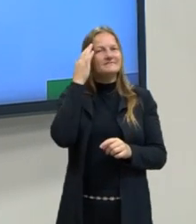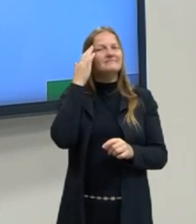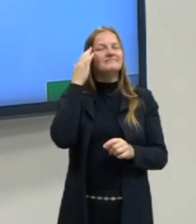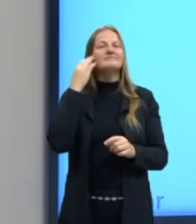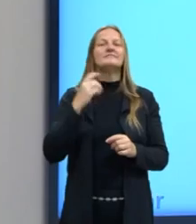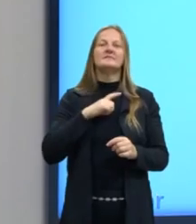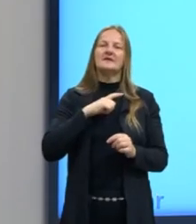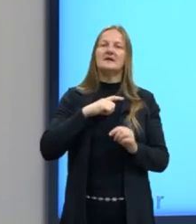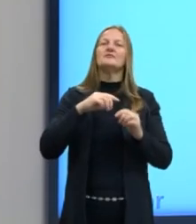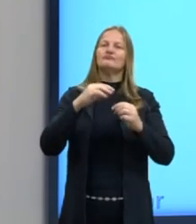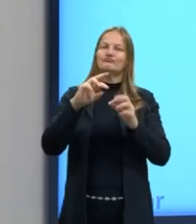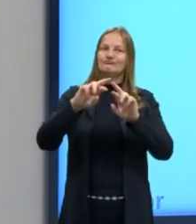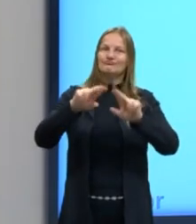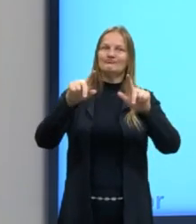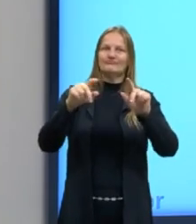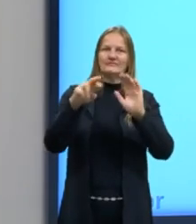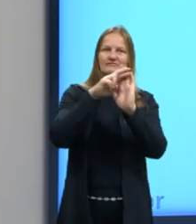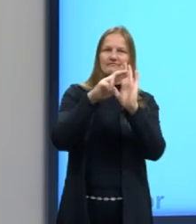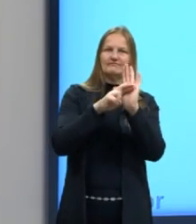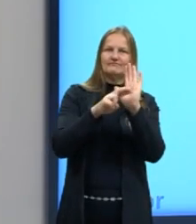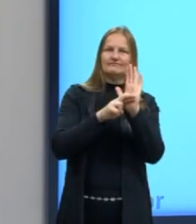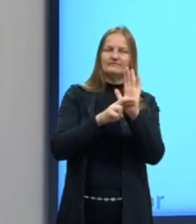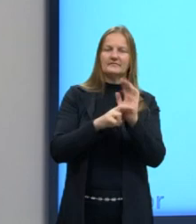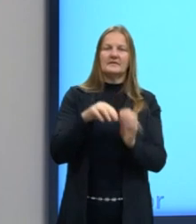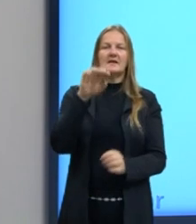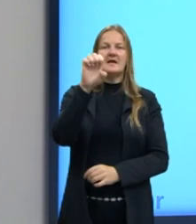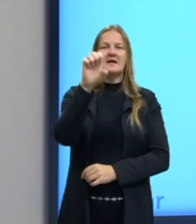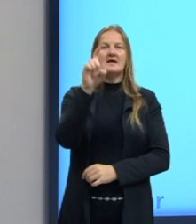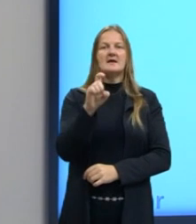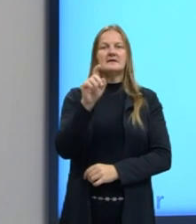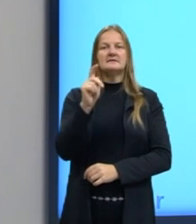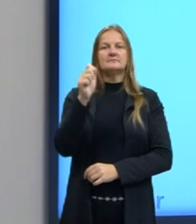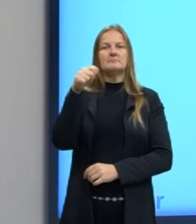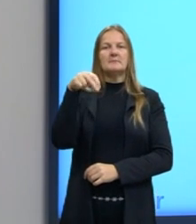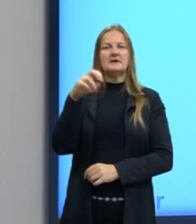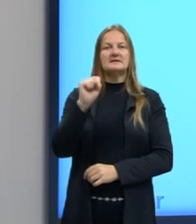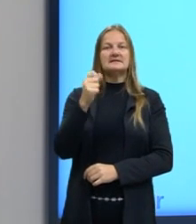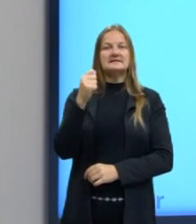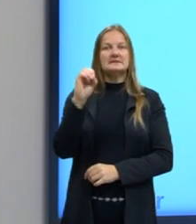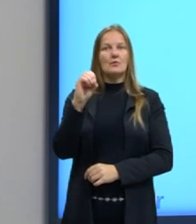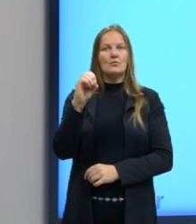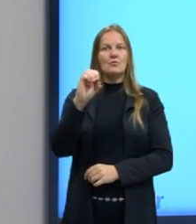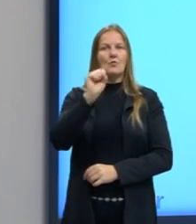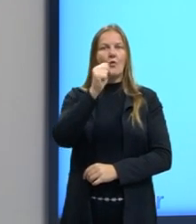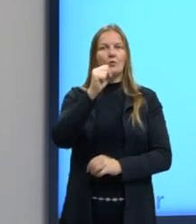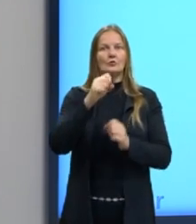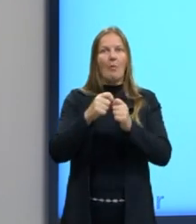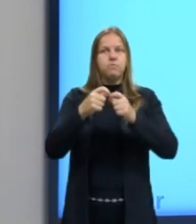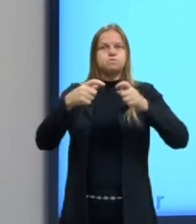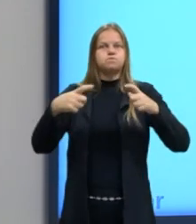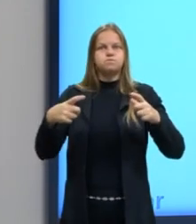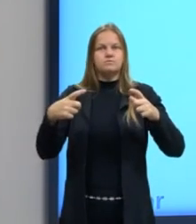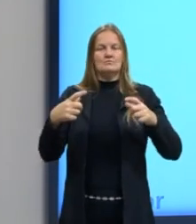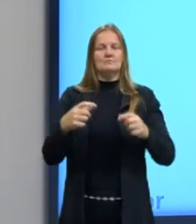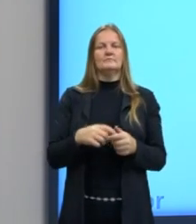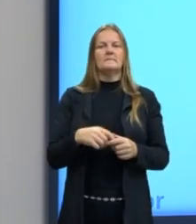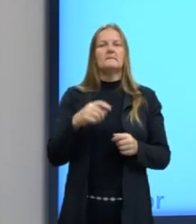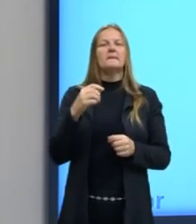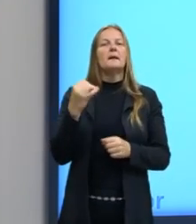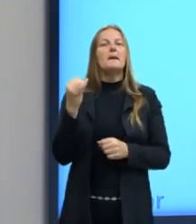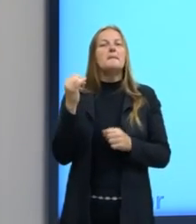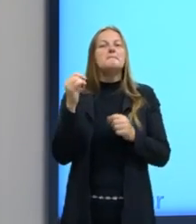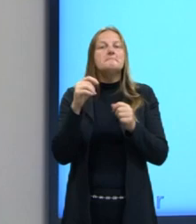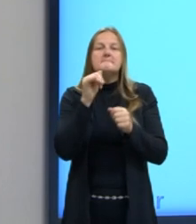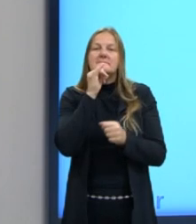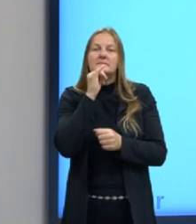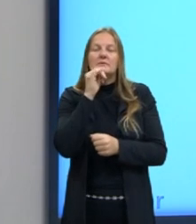que existem exceções. Existe a expansão do octeto. O que significa? Ocorre principalmente com fósforo